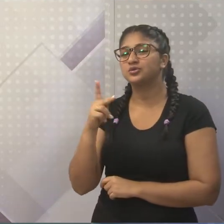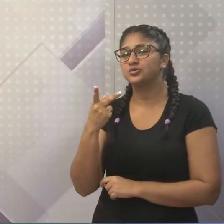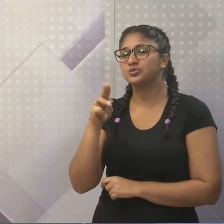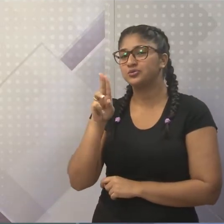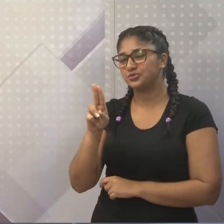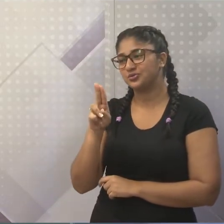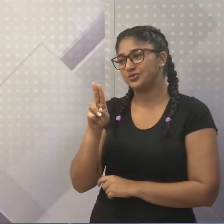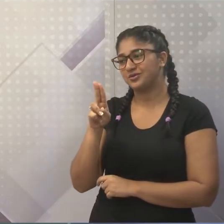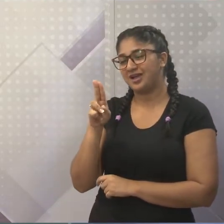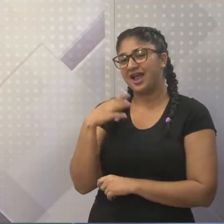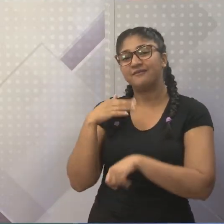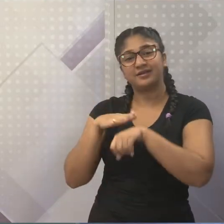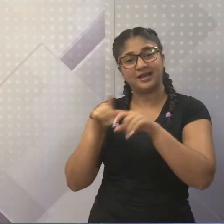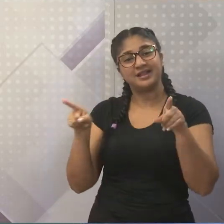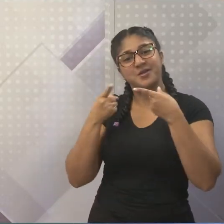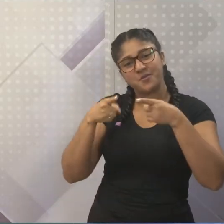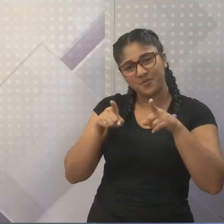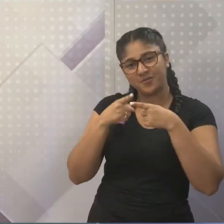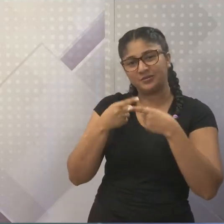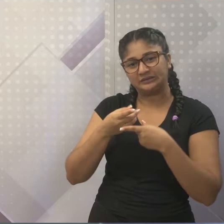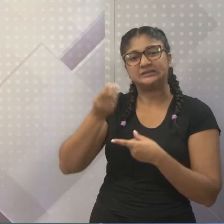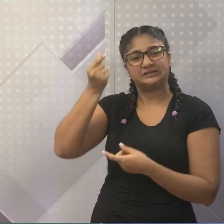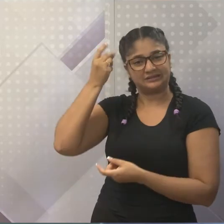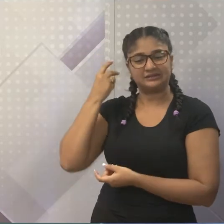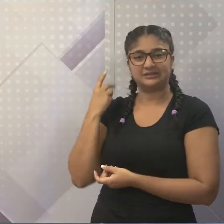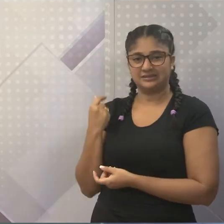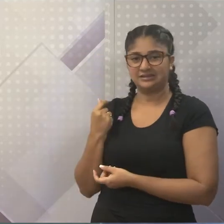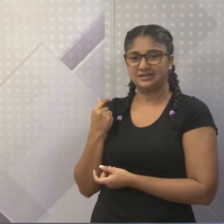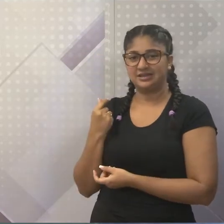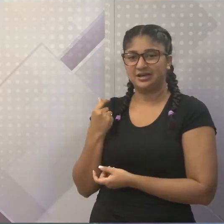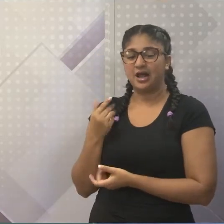chuchuzinho. olha aí. Exato. Isso era uma gíria.